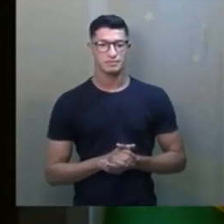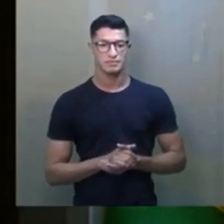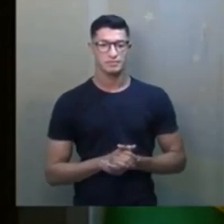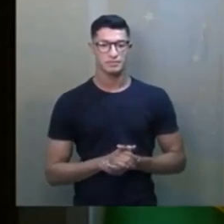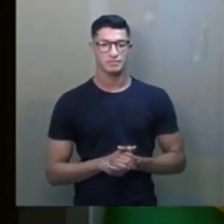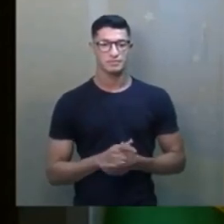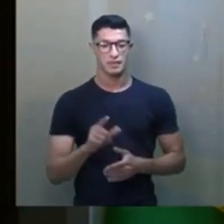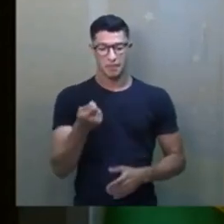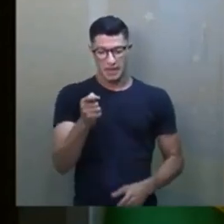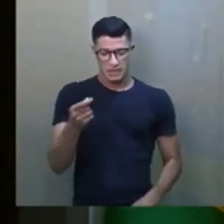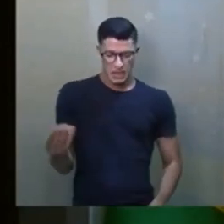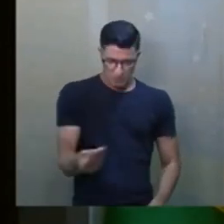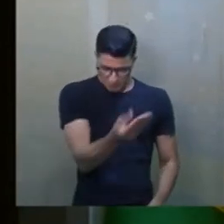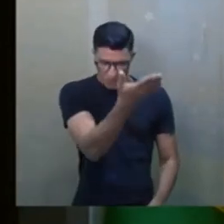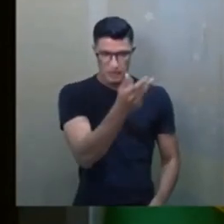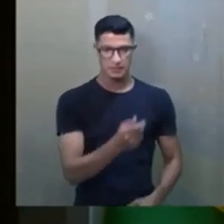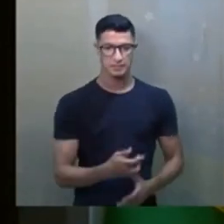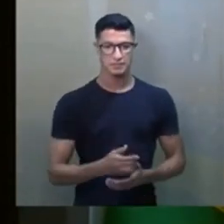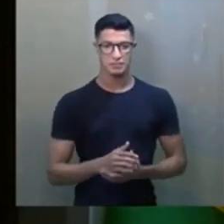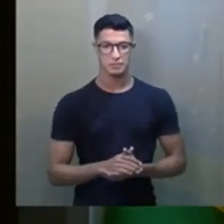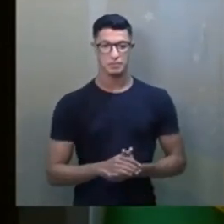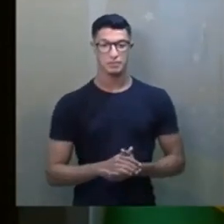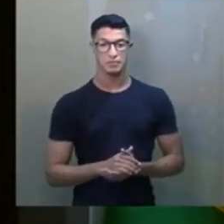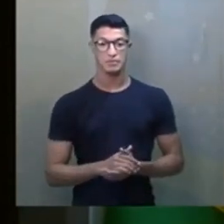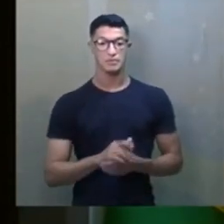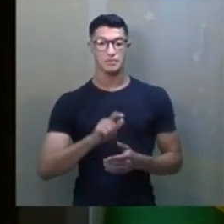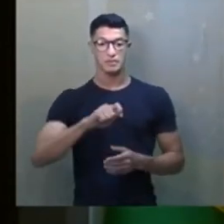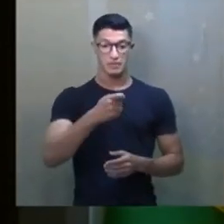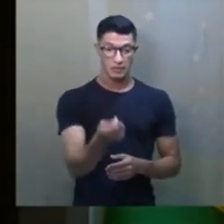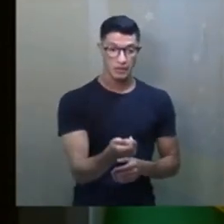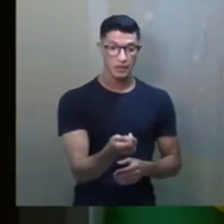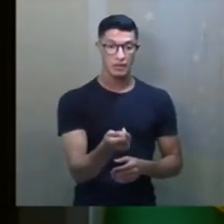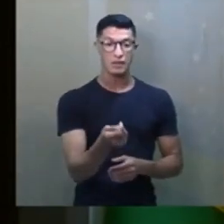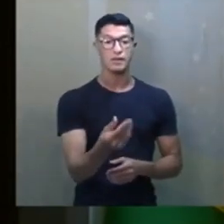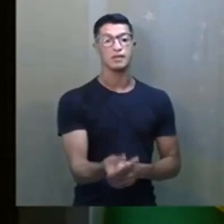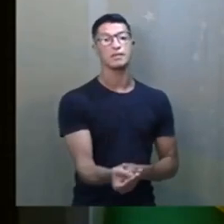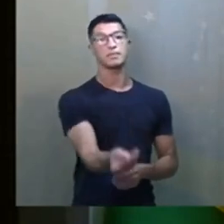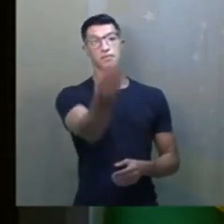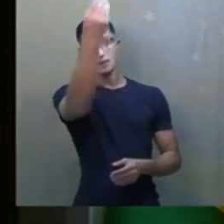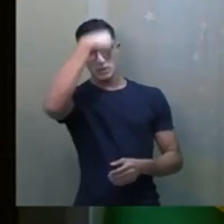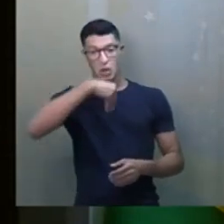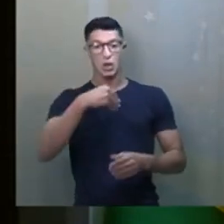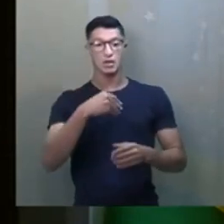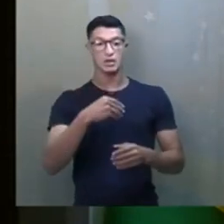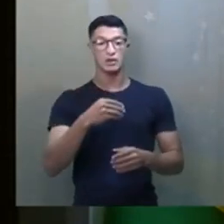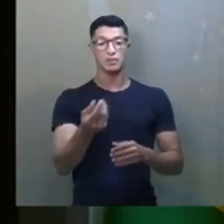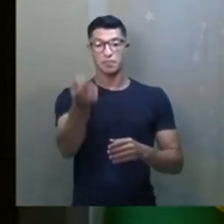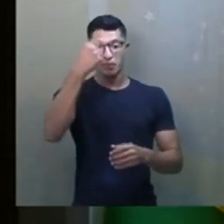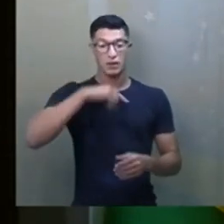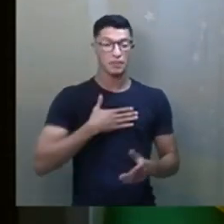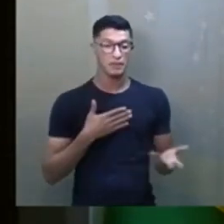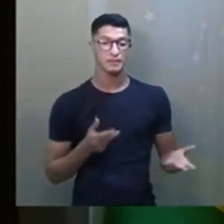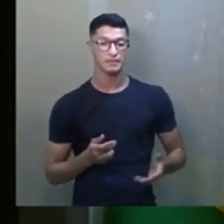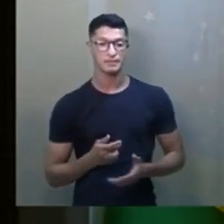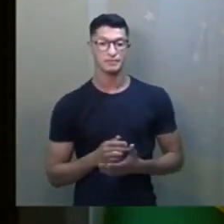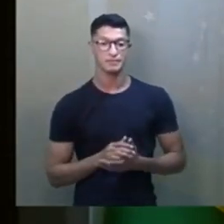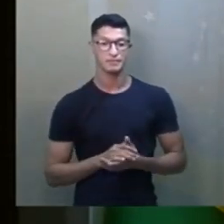Tome a chave da casa. Depois que você abrir o portão e passar, você joga por debaixo ou por cima do portão.